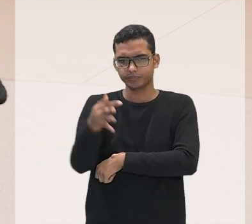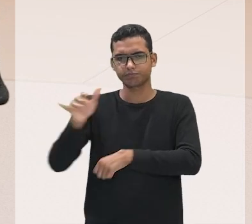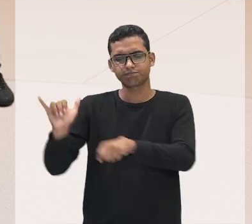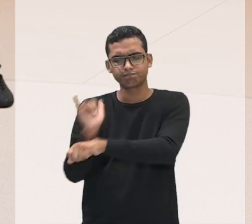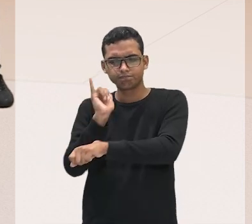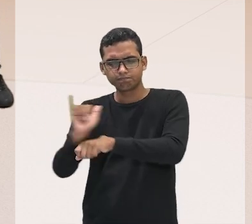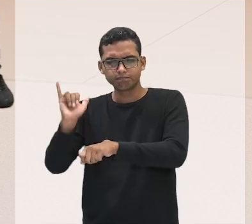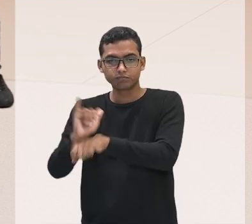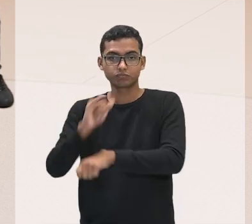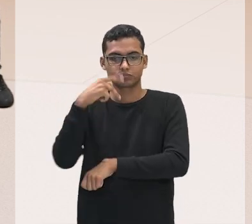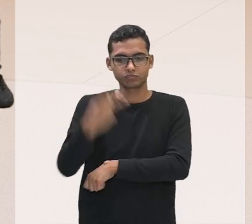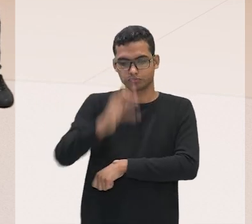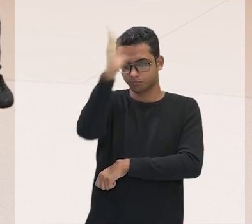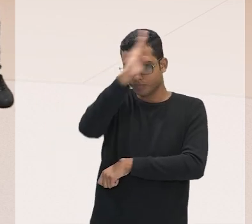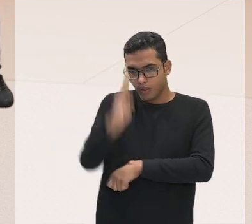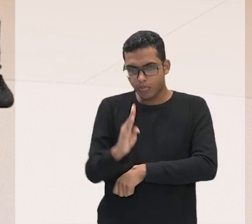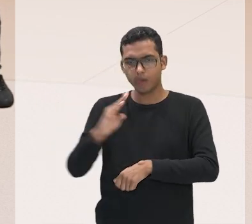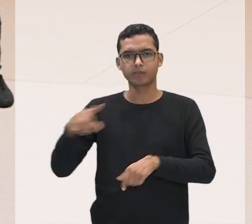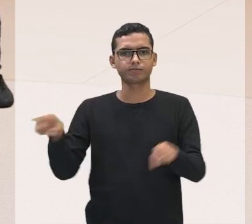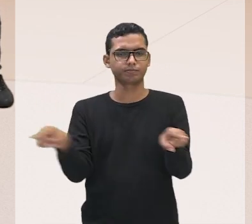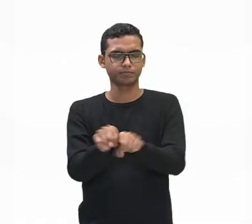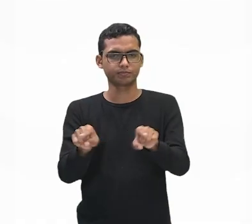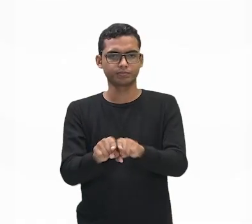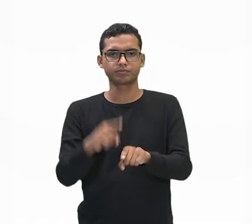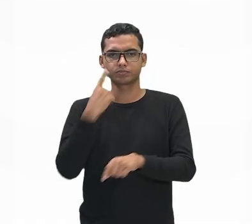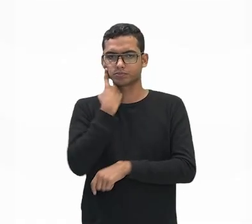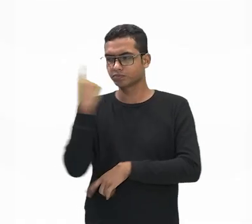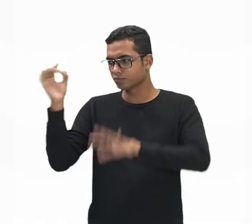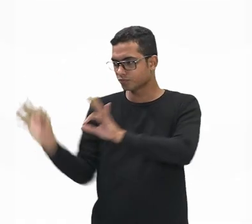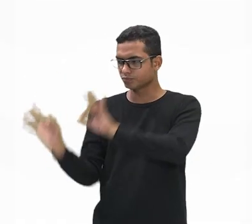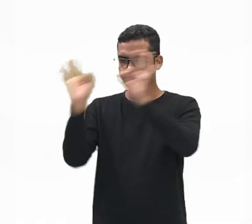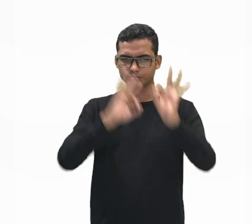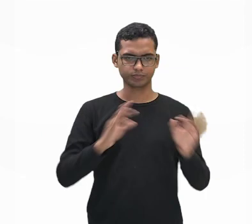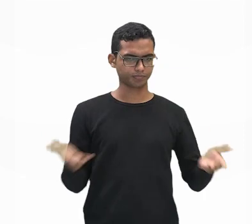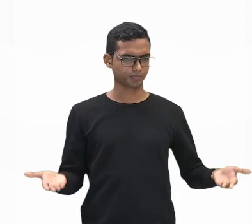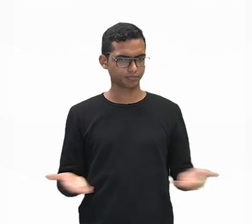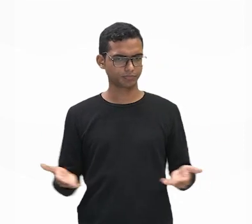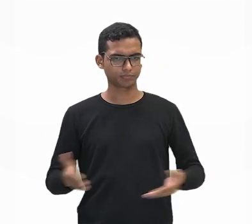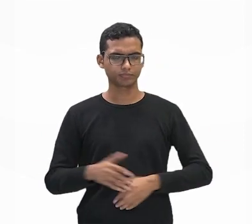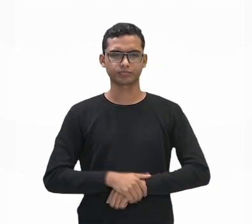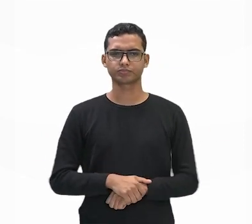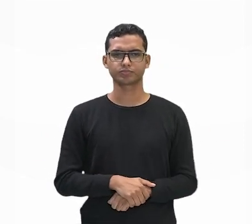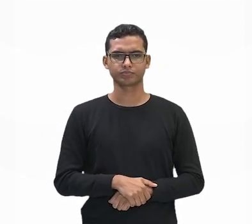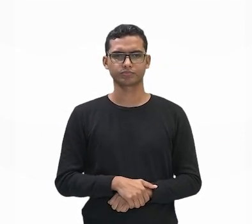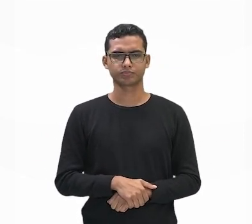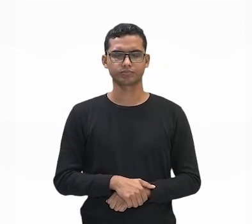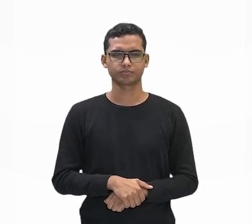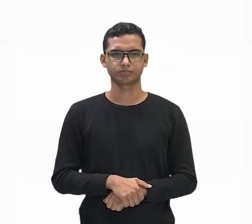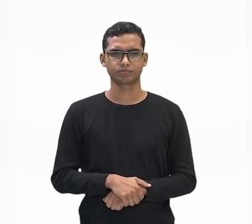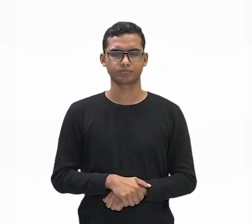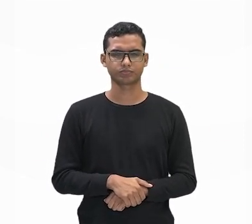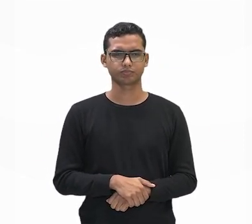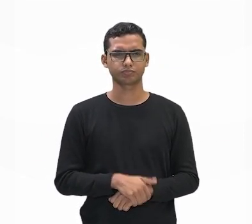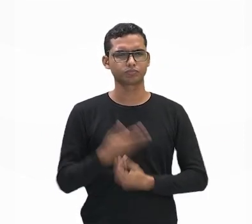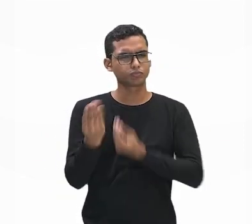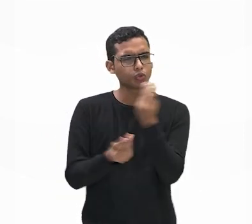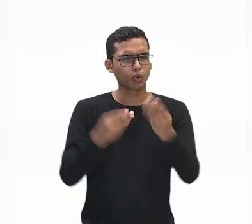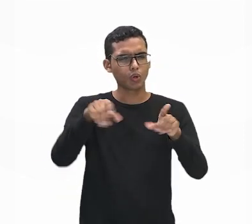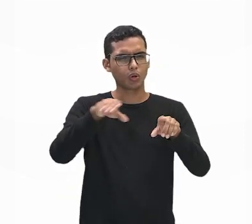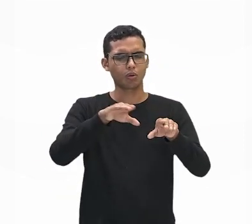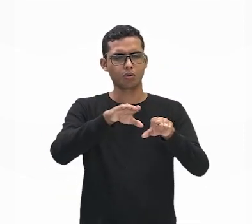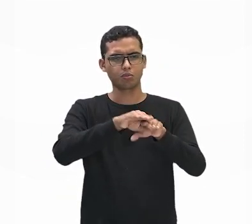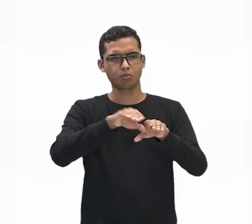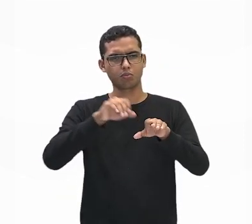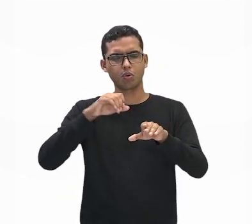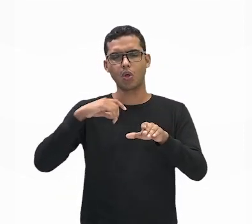governos aqui no Brasil e como a gente vai ver nessa próxima tela como combater desigualdades é realmente aumentar a riqueza